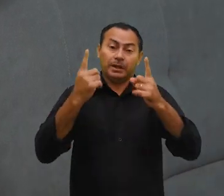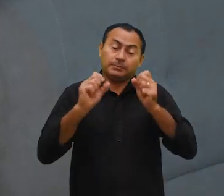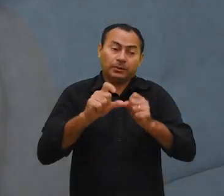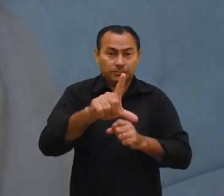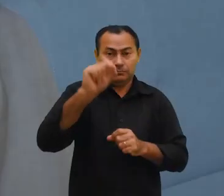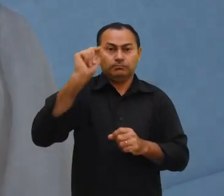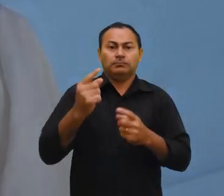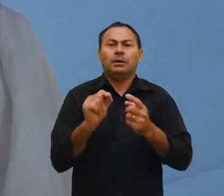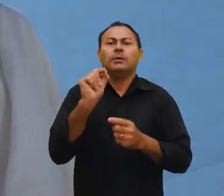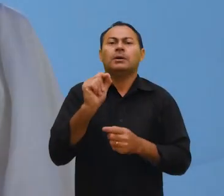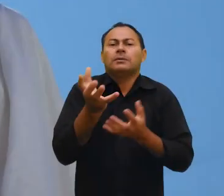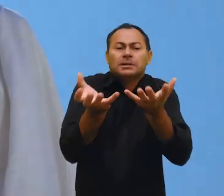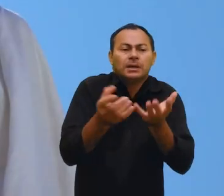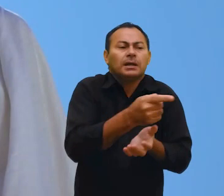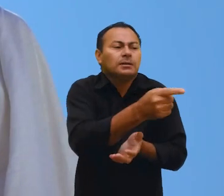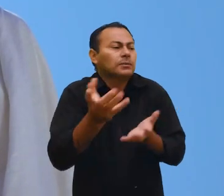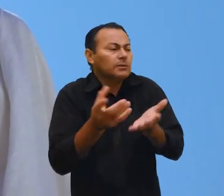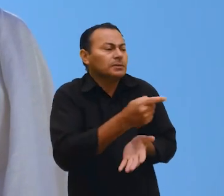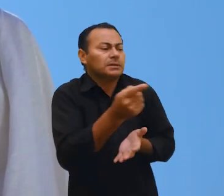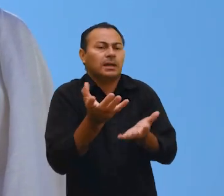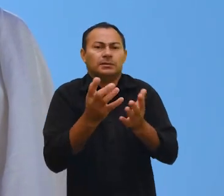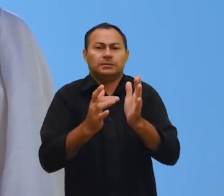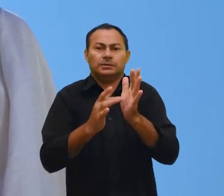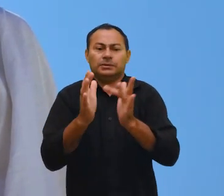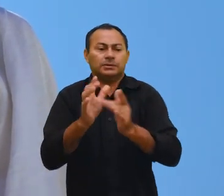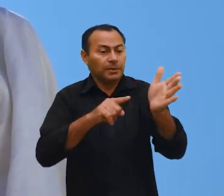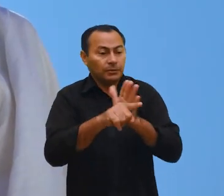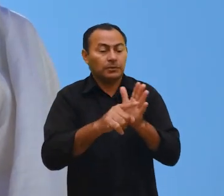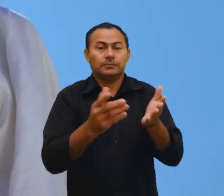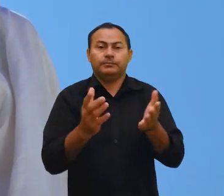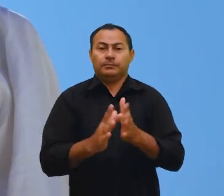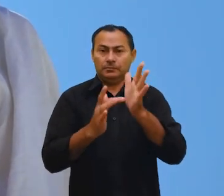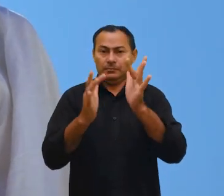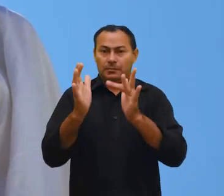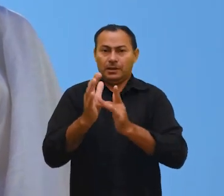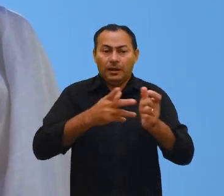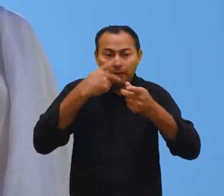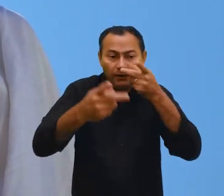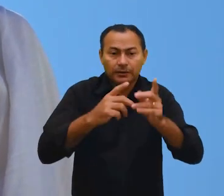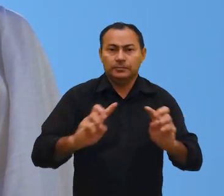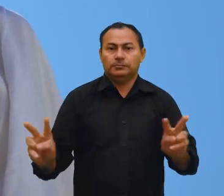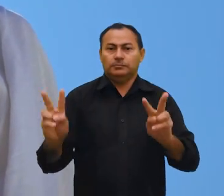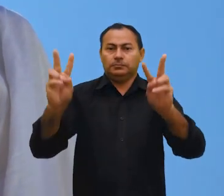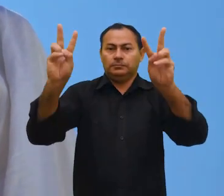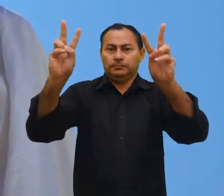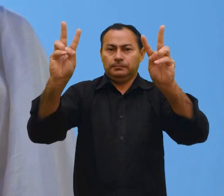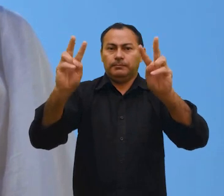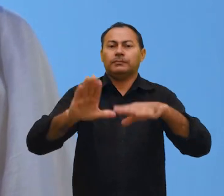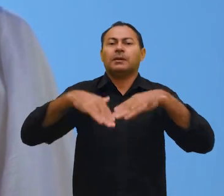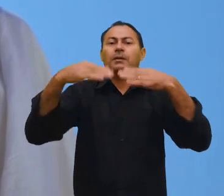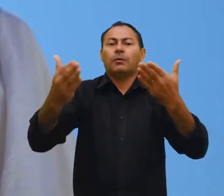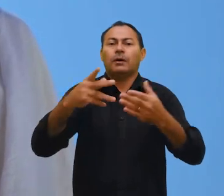esta opção, se quiser. O que vocês querem? Esta é uma pergunta muito séria. Jesus estava falando sobre valores.